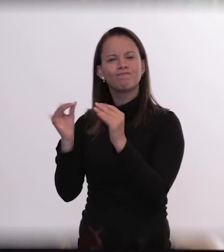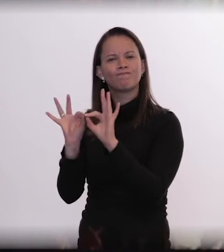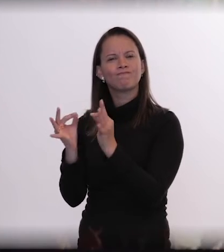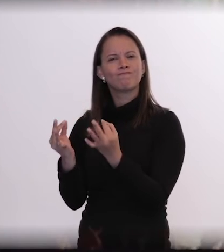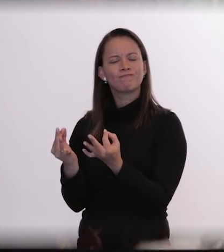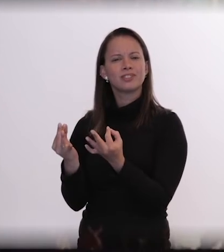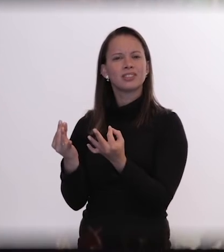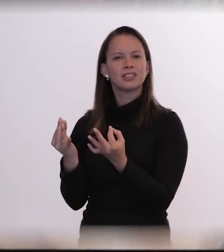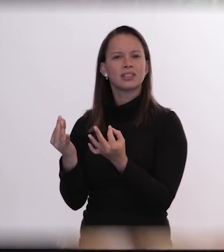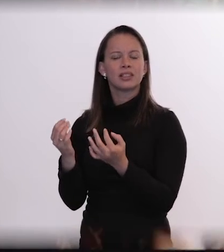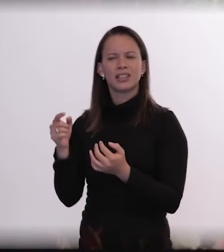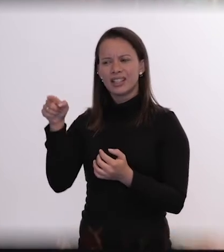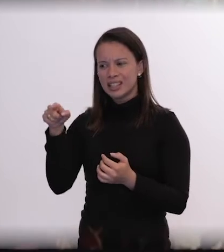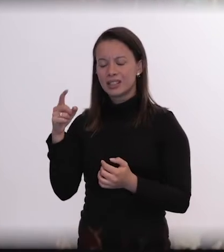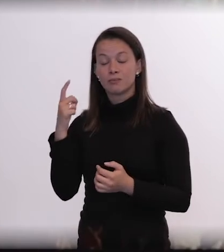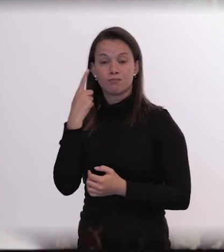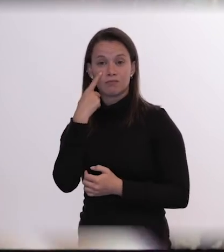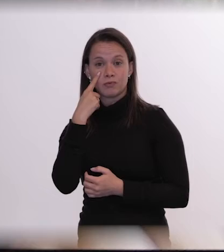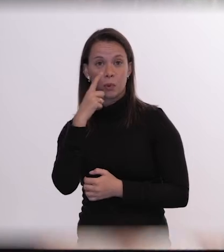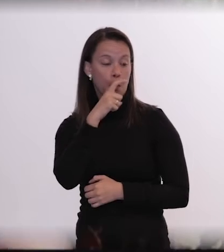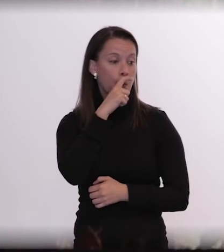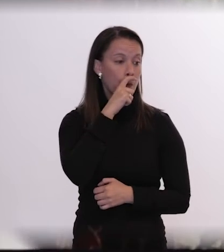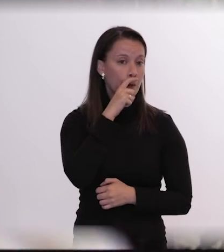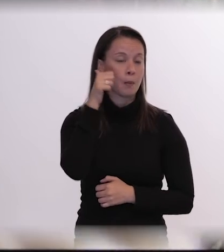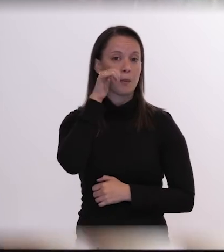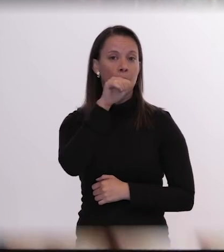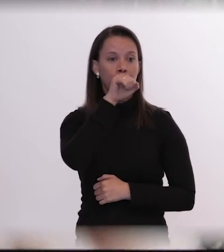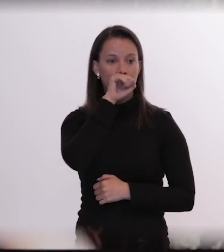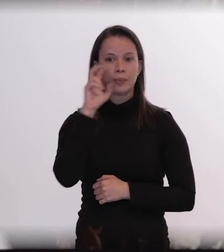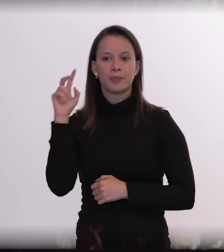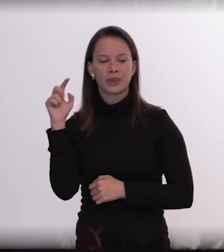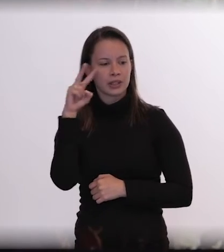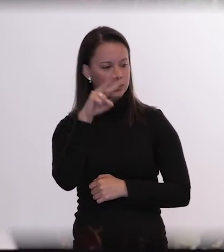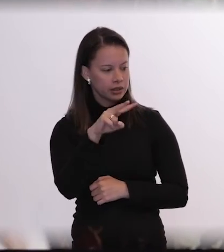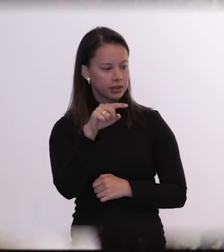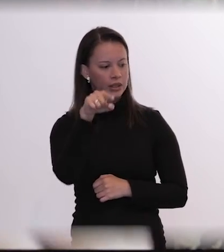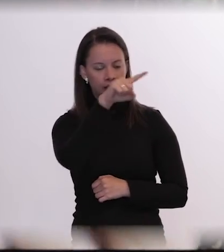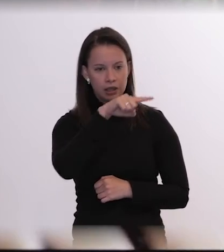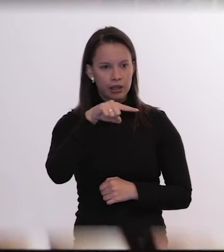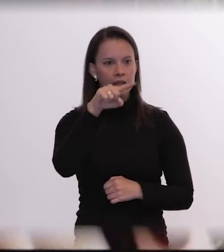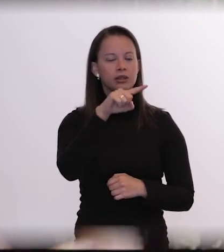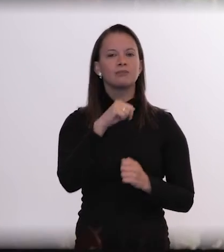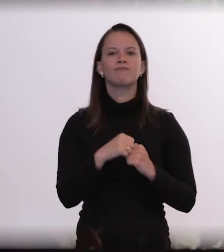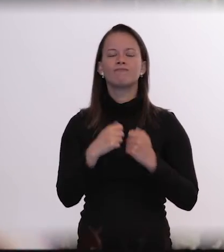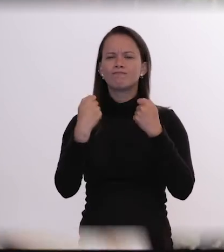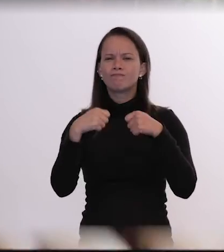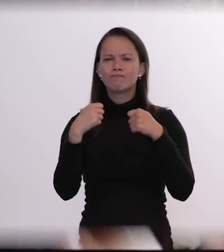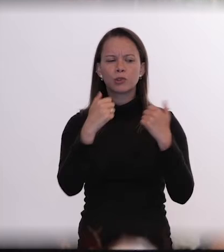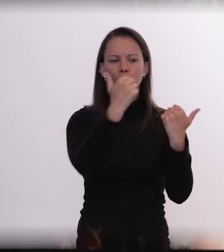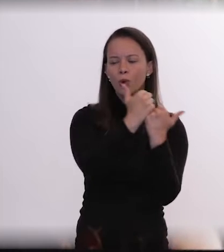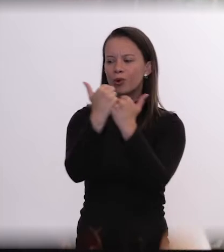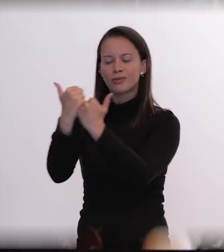que estão vendo os seus pais que seriam as pessoas que teriam que dar